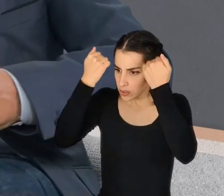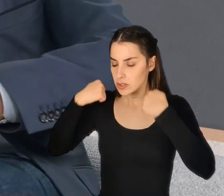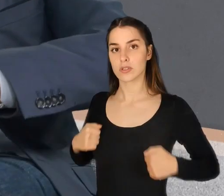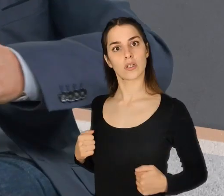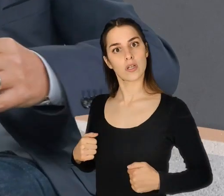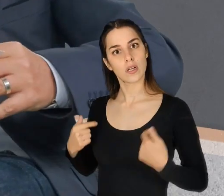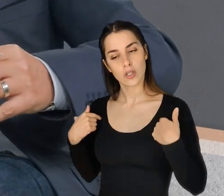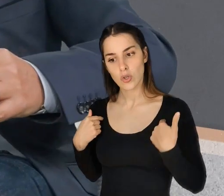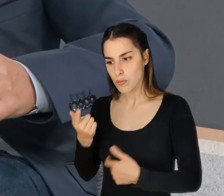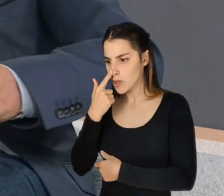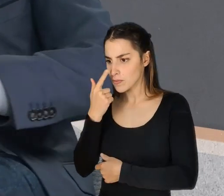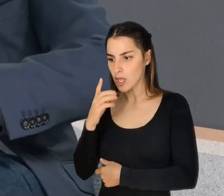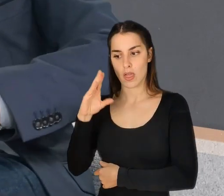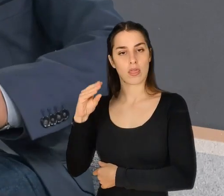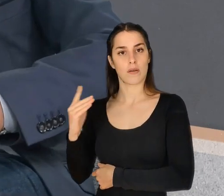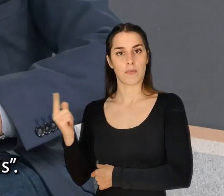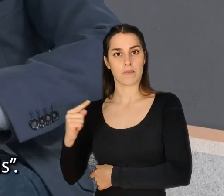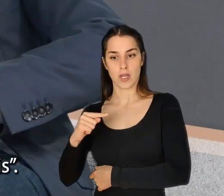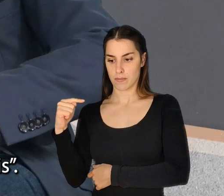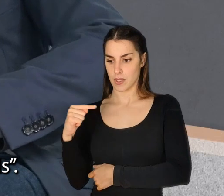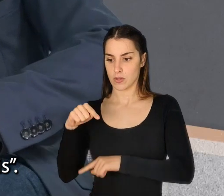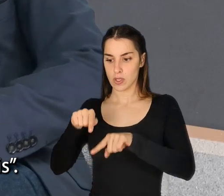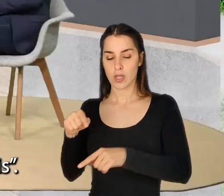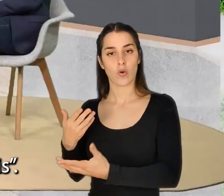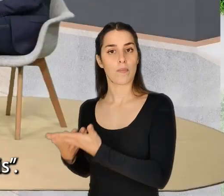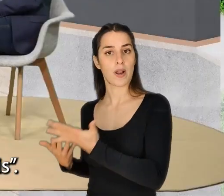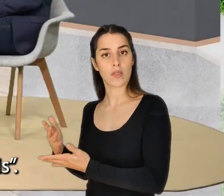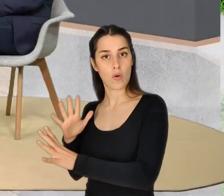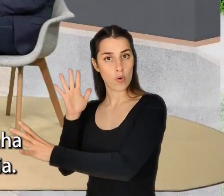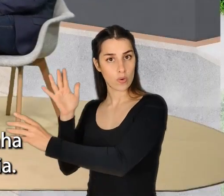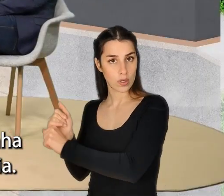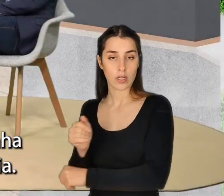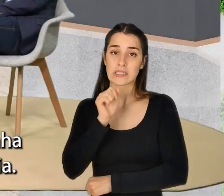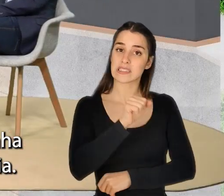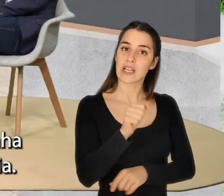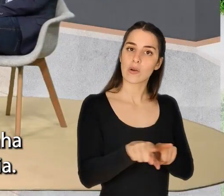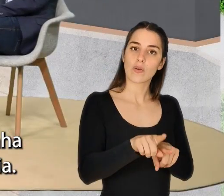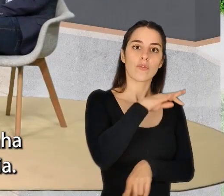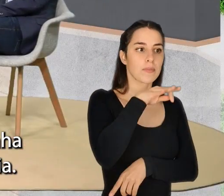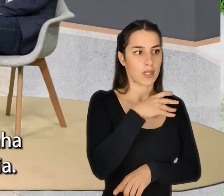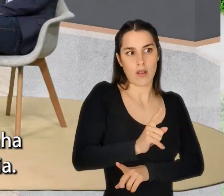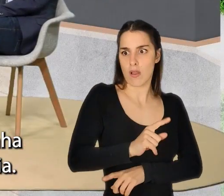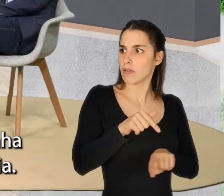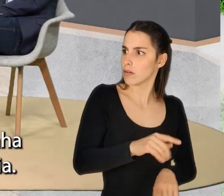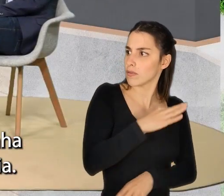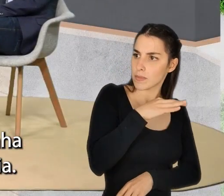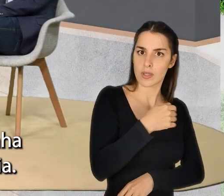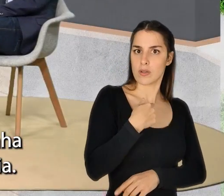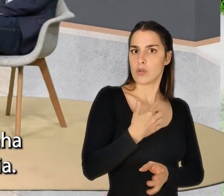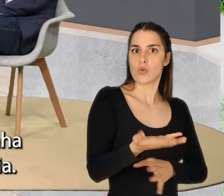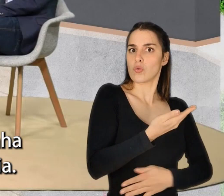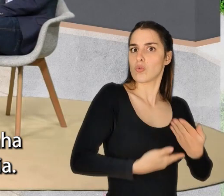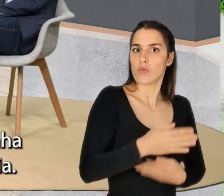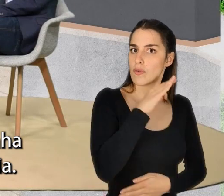aquela camisola e dizia, poxa, eu prefiro, dez vezes, trabalhar por Mendes aqui do que trabalhar noutra empresa e mais. Passa a ser quase família, não é? Não, isto é a minha família.